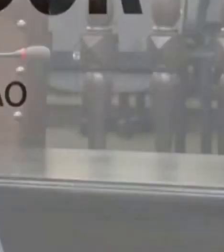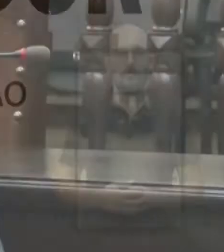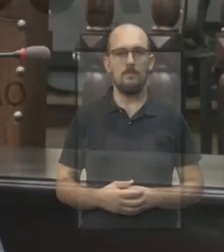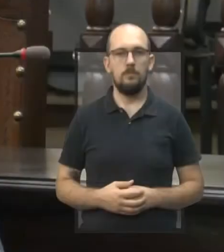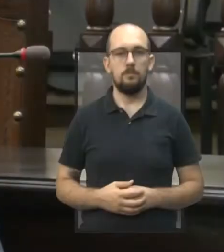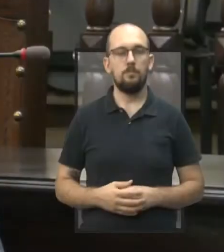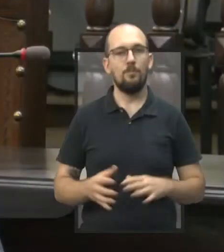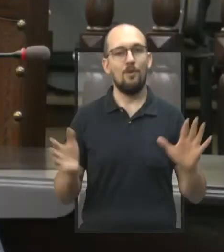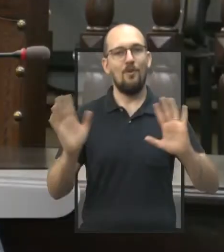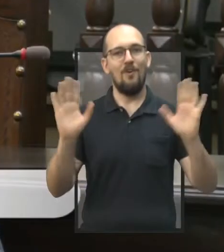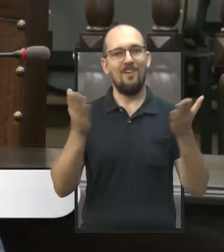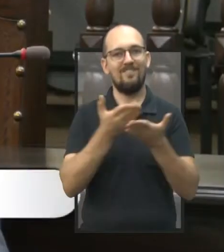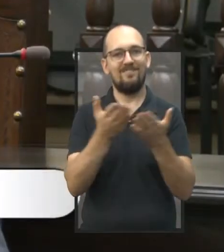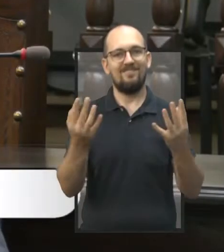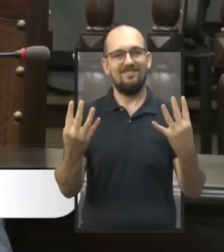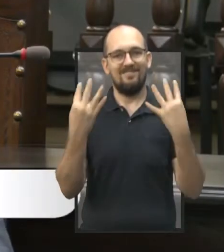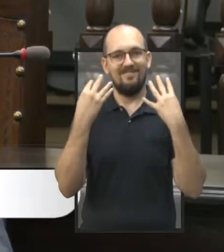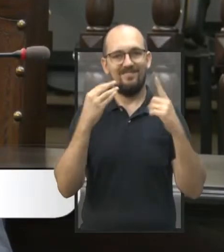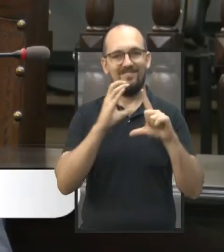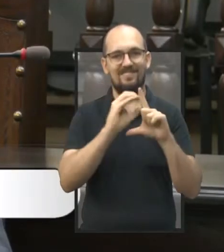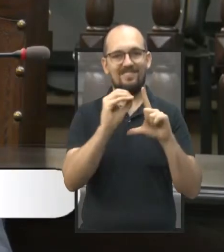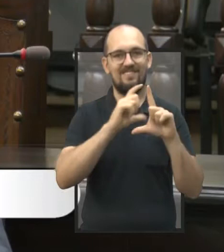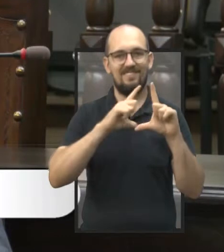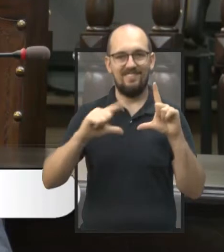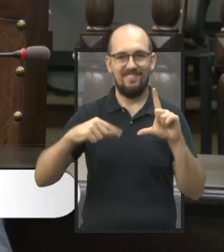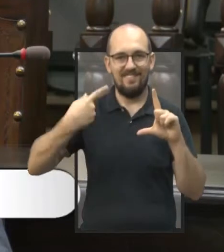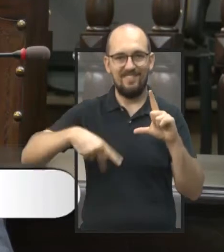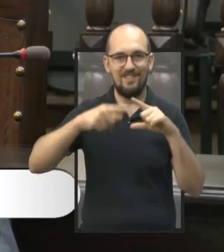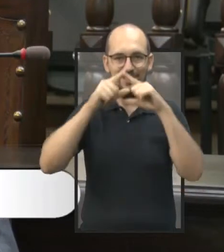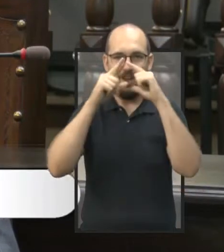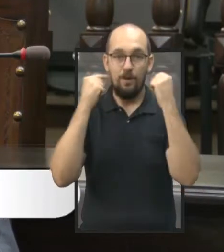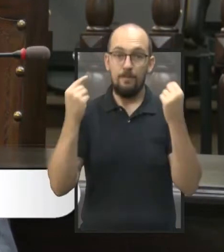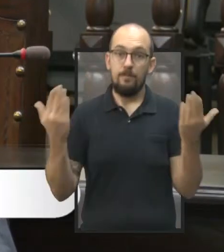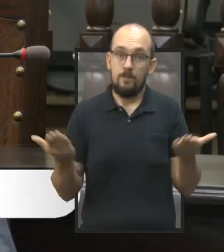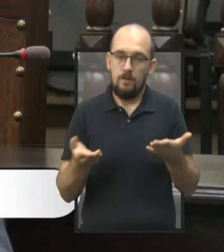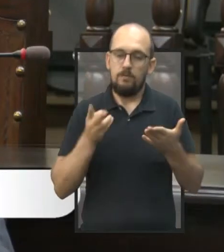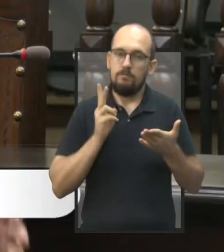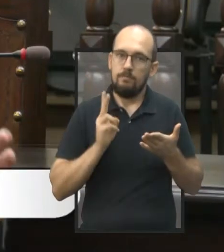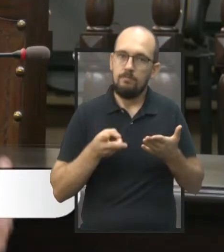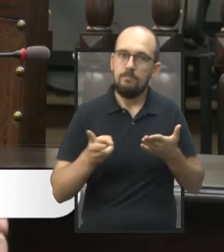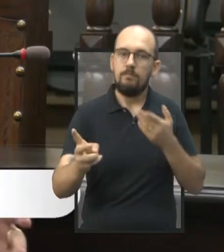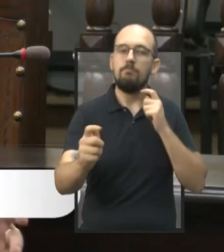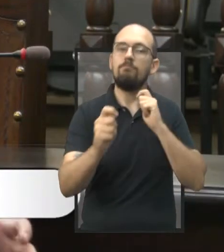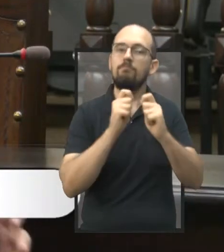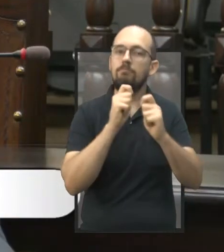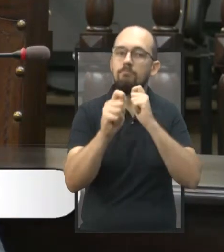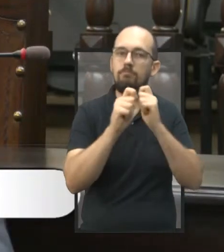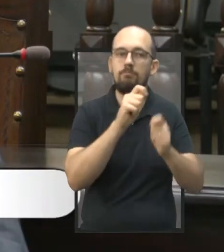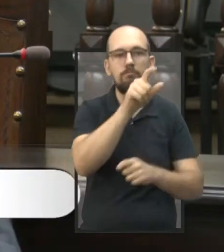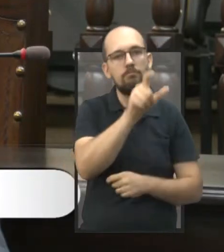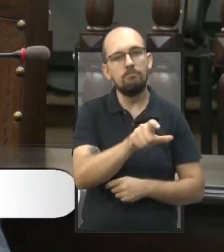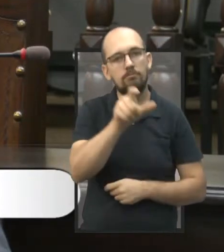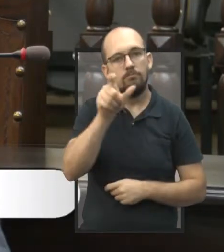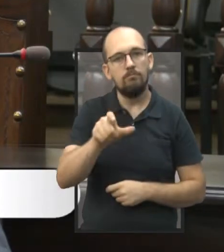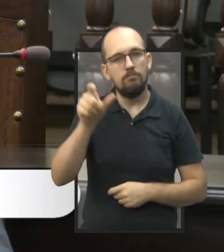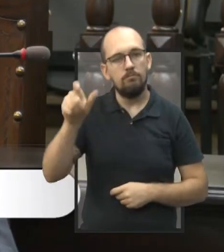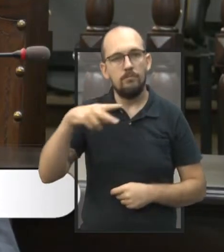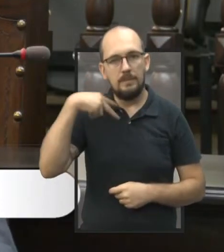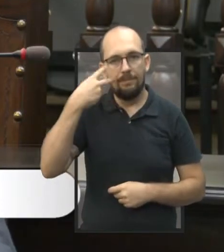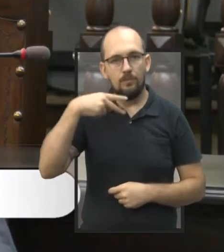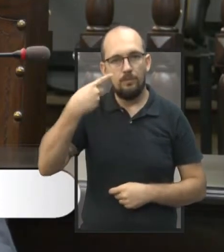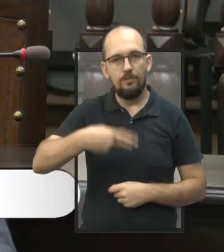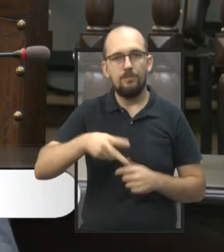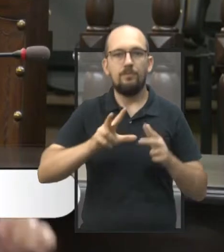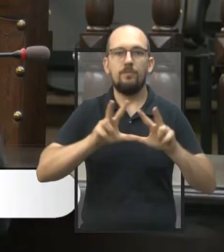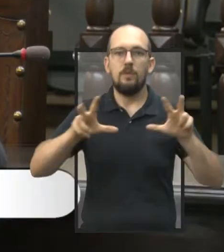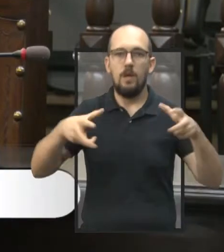Olá pra você ligado na programação da TV Câmara Jaú, nós seguimos com a primeira rodada de entrevistas com os parlamentares